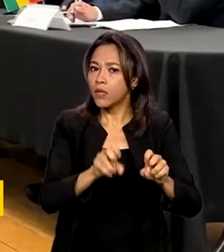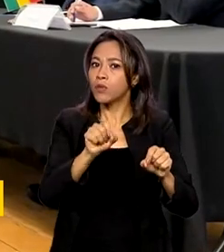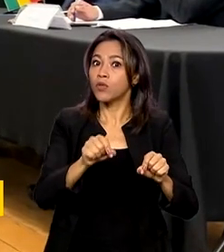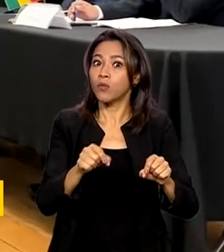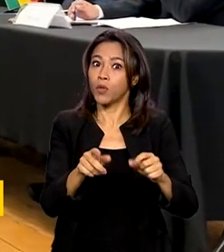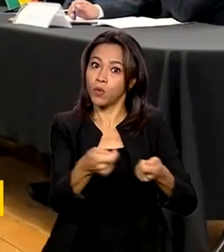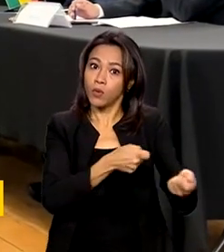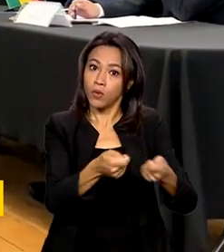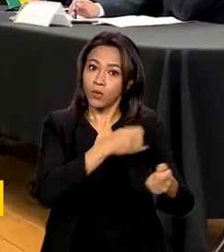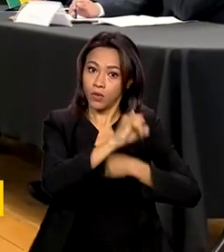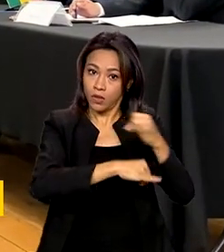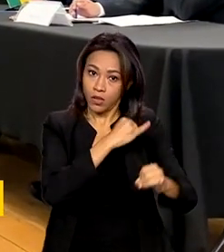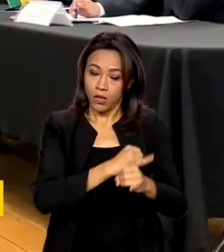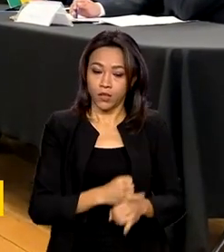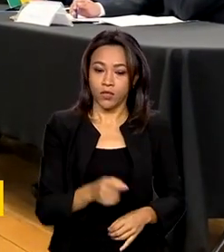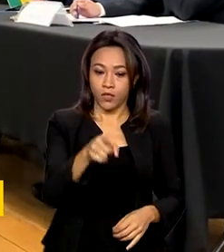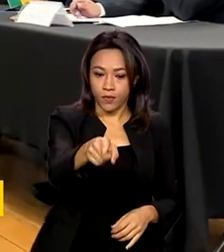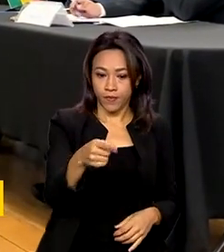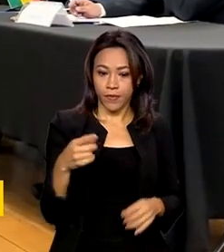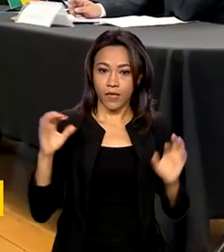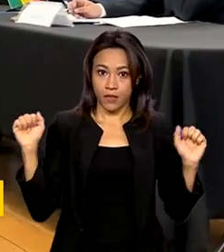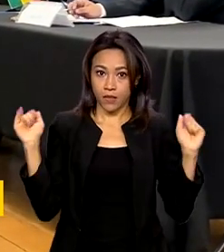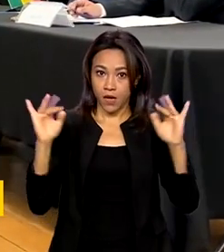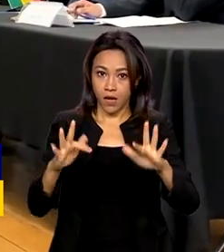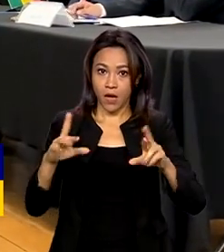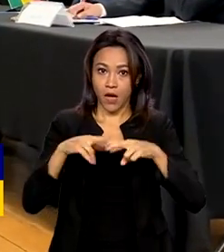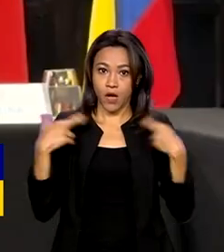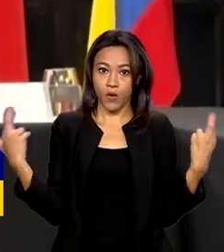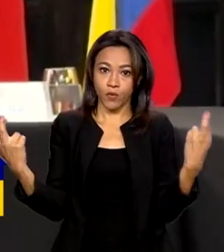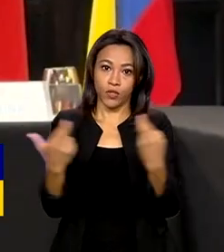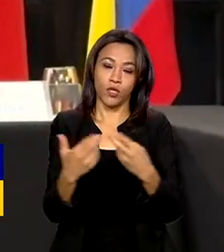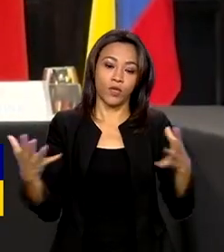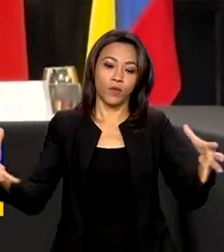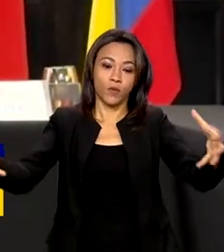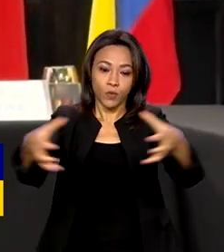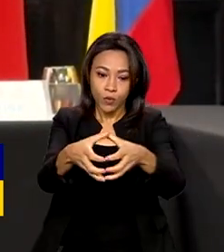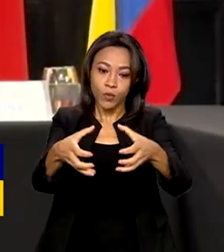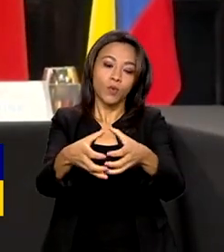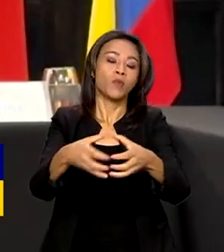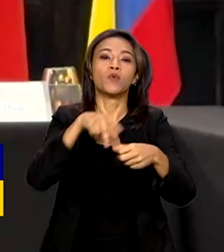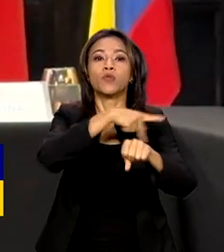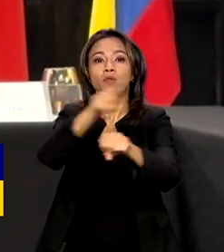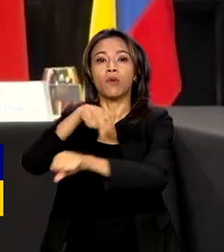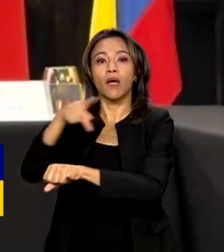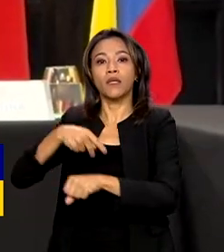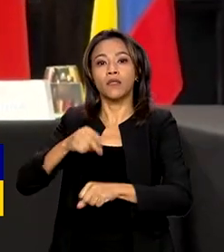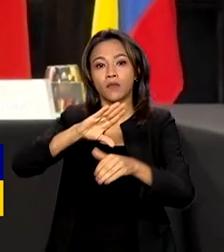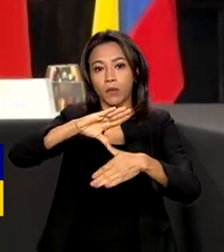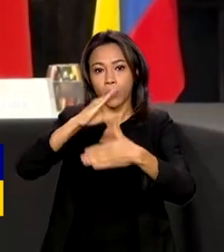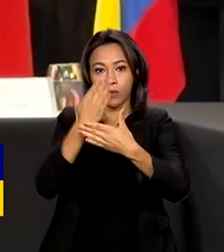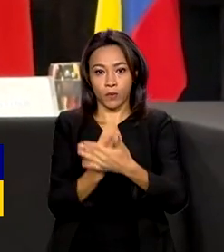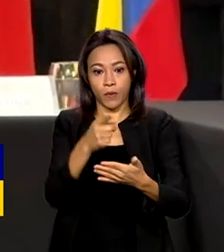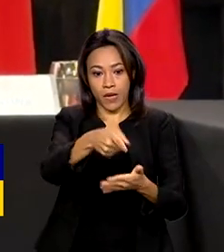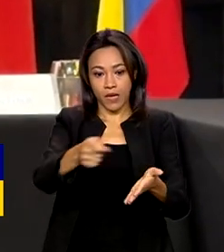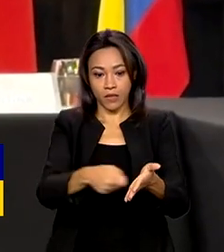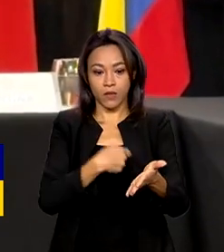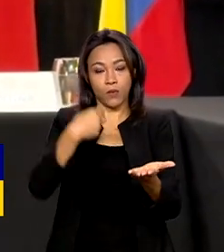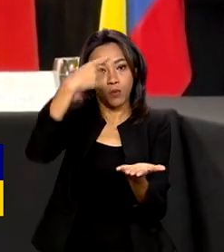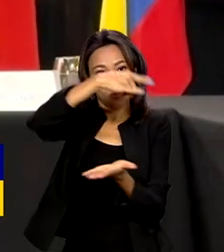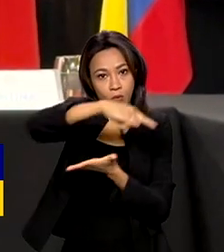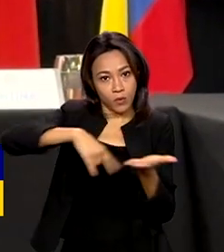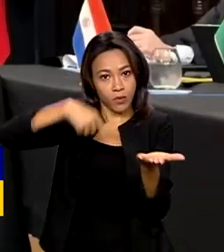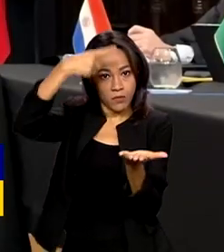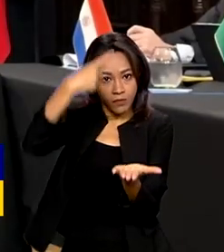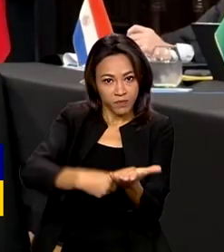Na reunião dos ministros de justiça dos países do Mercosul, Flávio Dino assinou acordo de cooperação que determina a